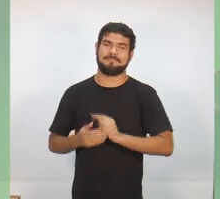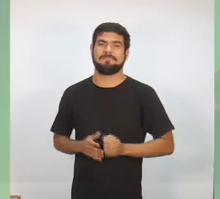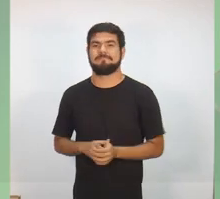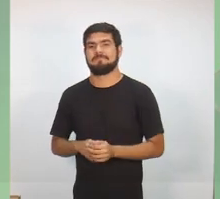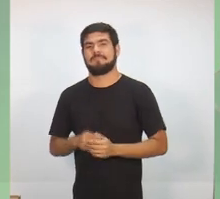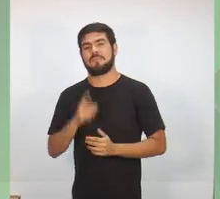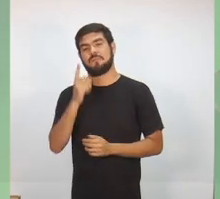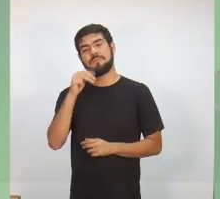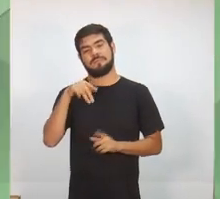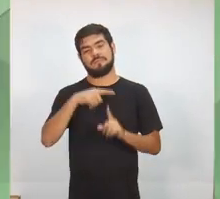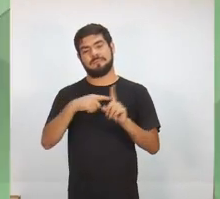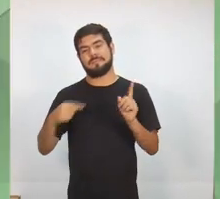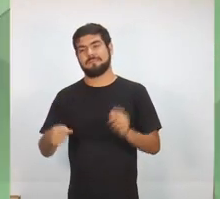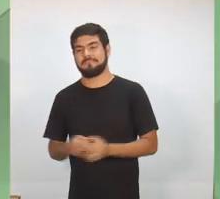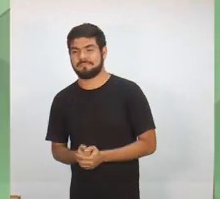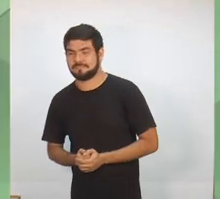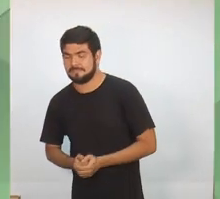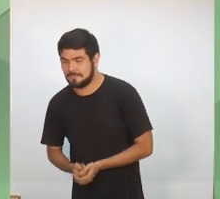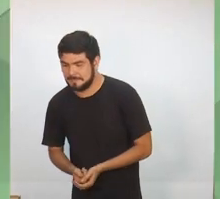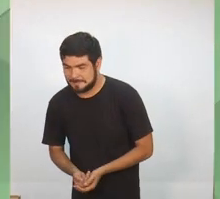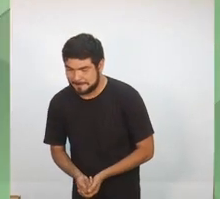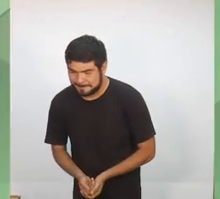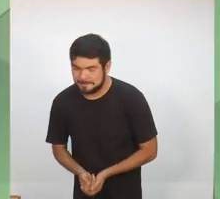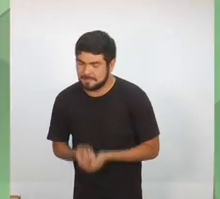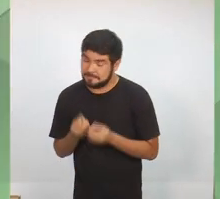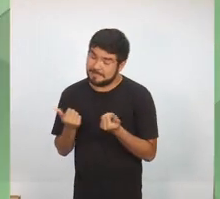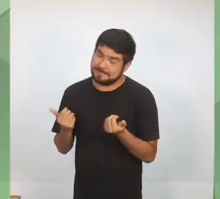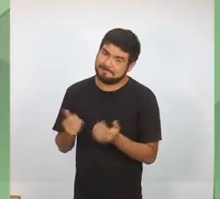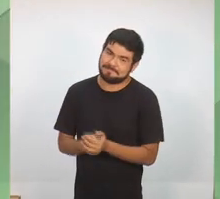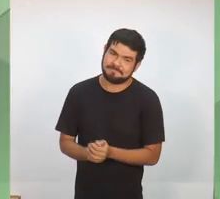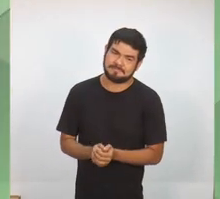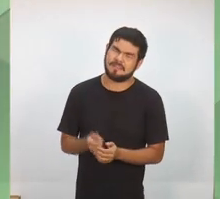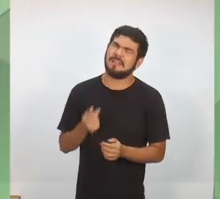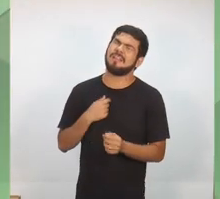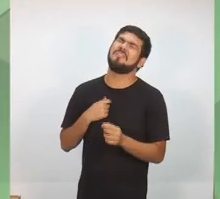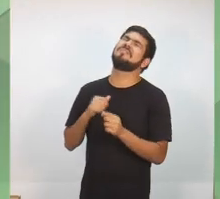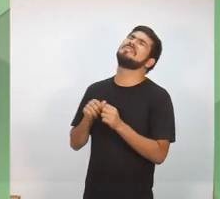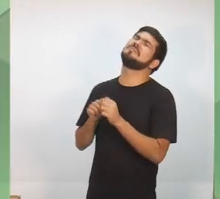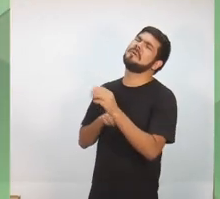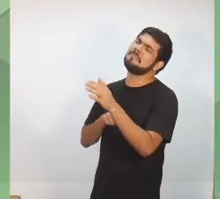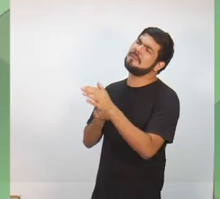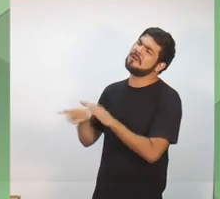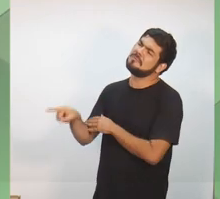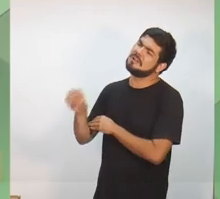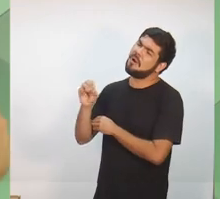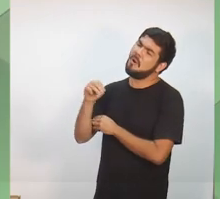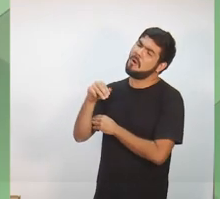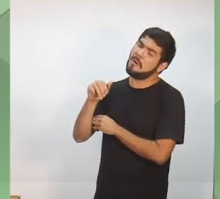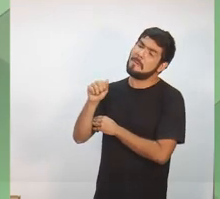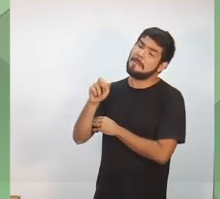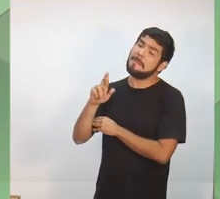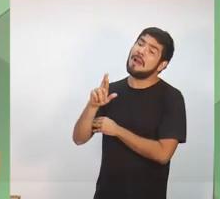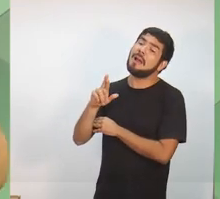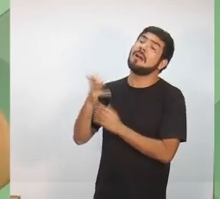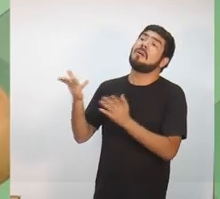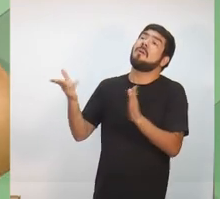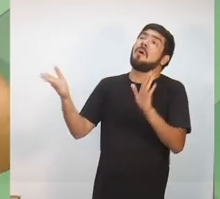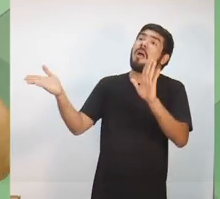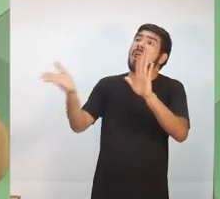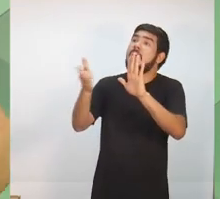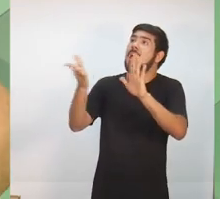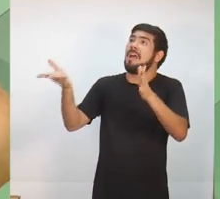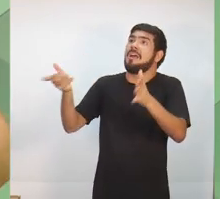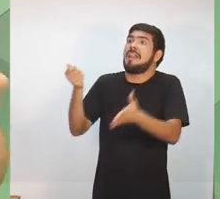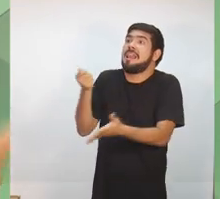Almeida, o tem um em trinta. Muito bem. Eu fiz uma pergunta para o candidato Omar sobre o legado. Eu fiz aqui